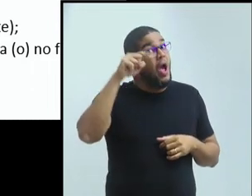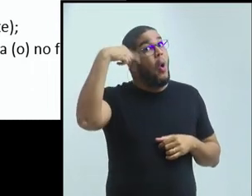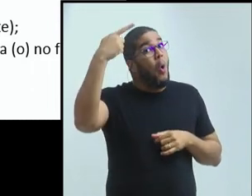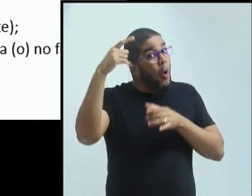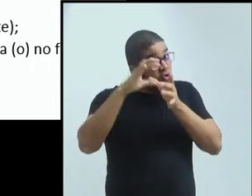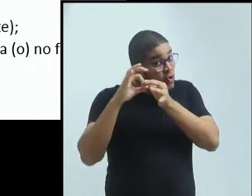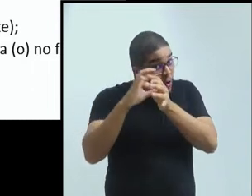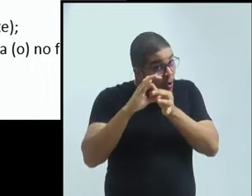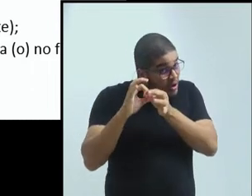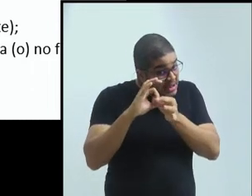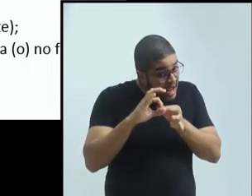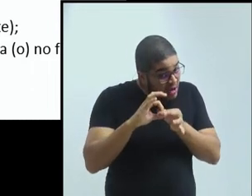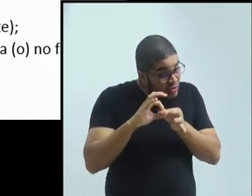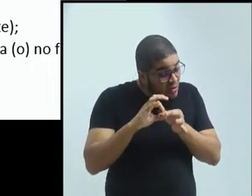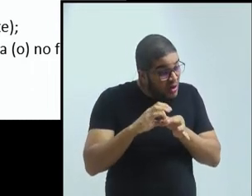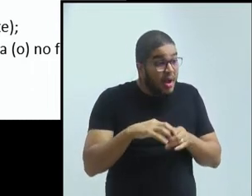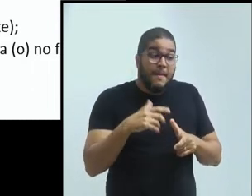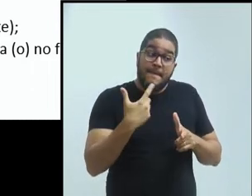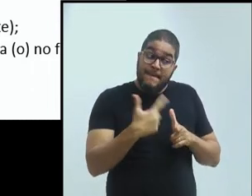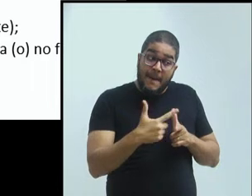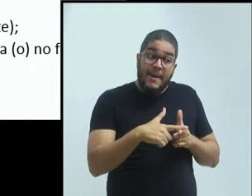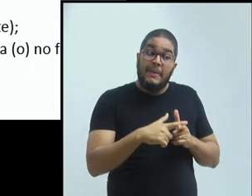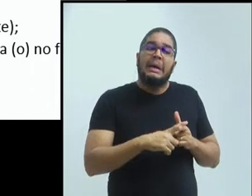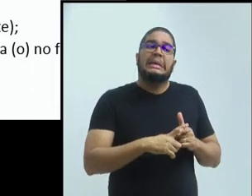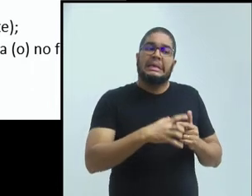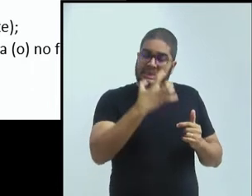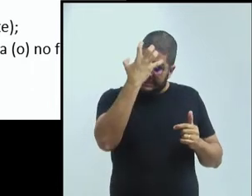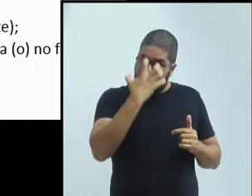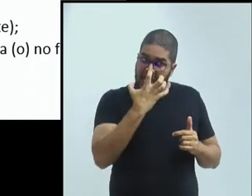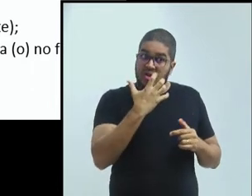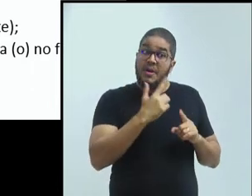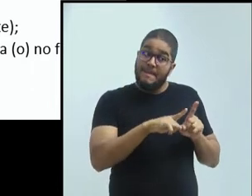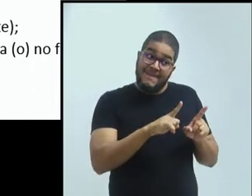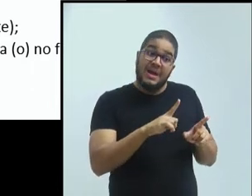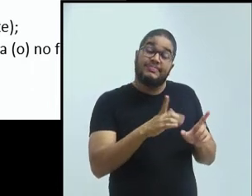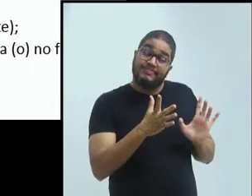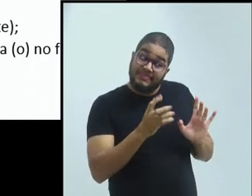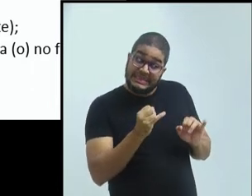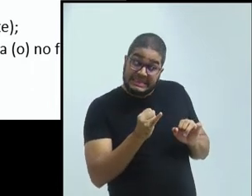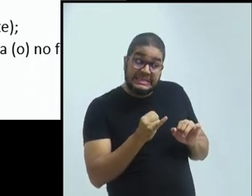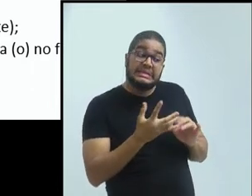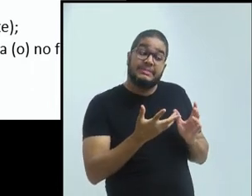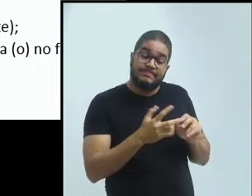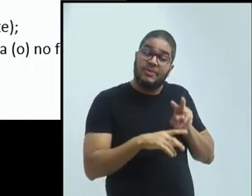levasse em conta a história do país, a história da própria Luna.